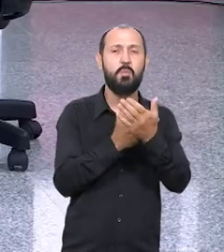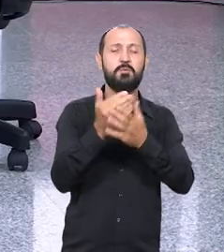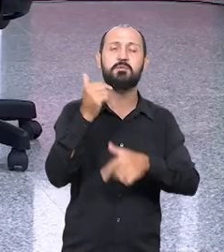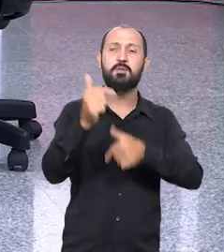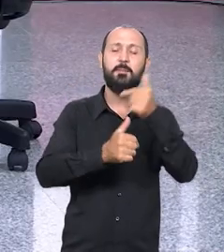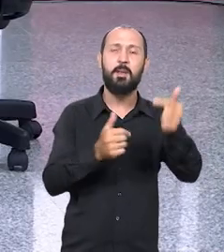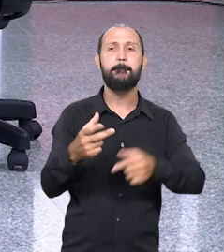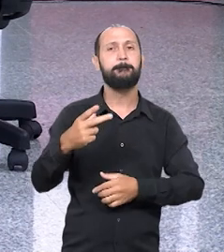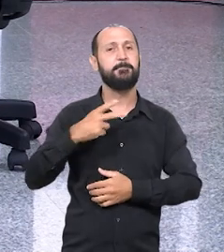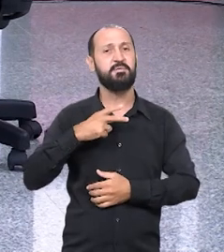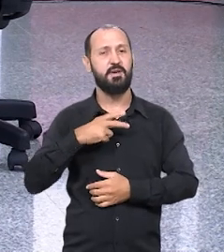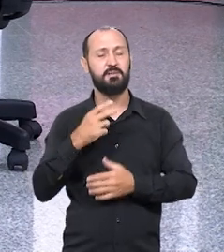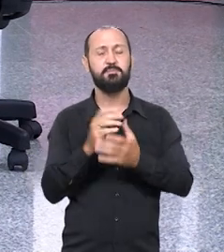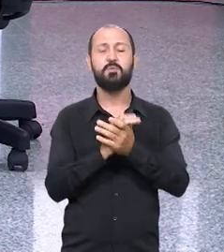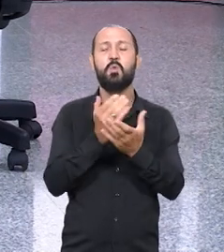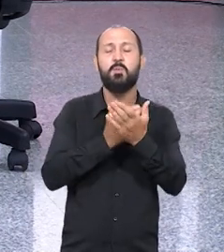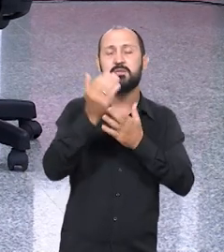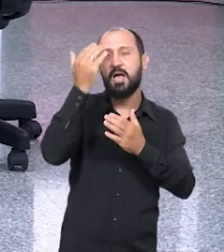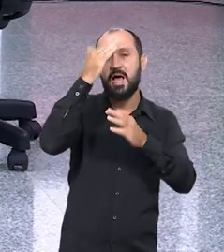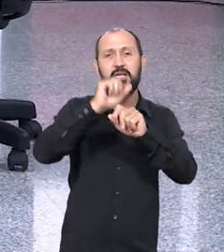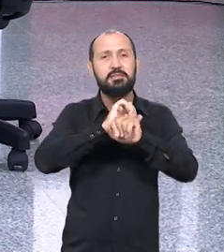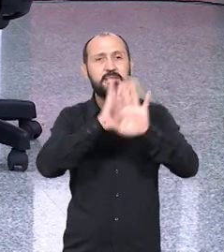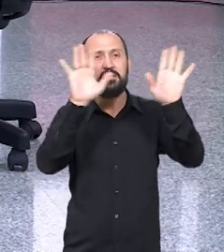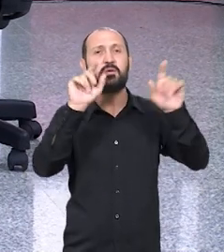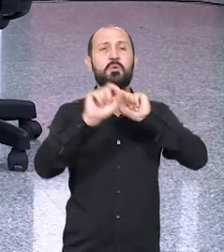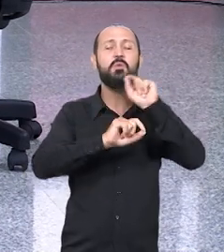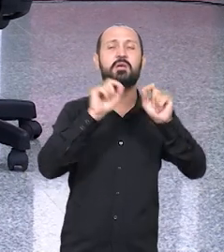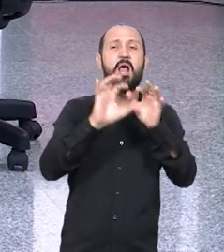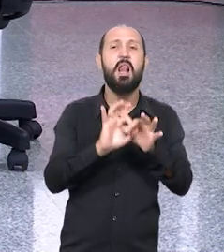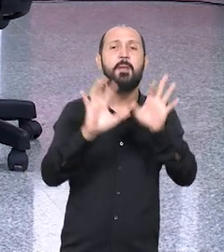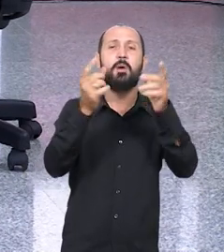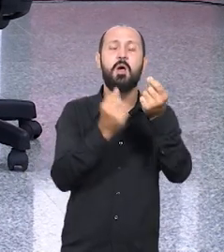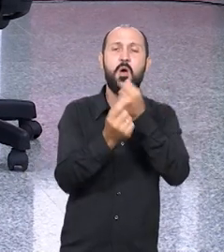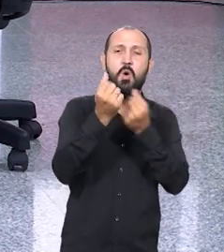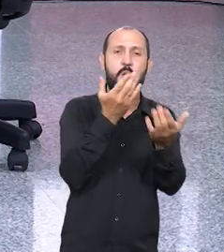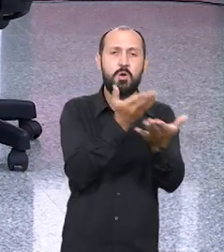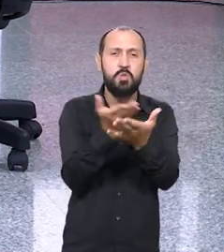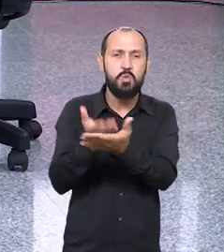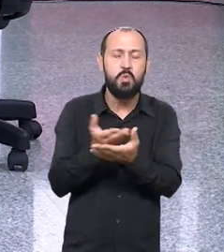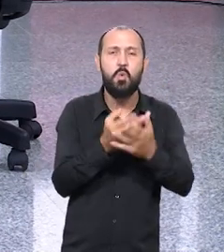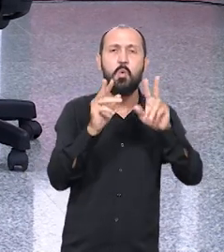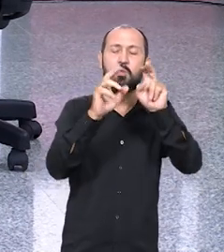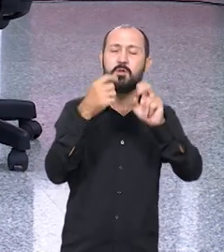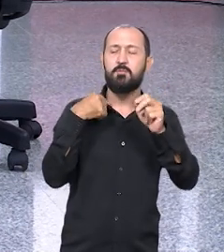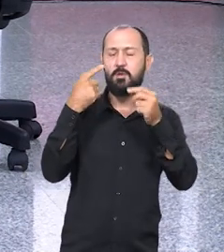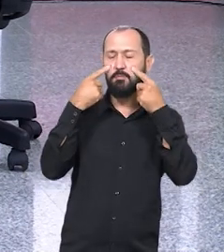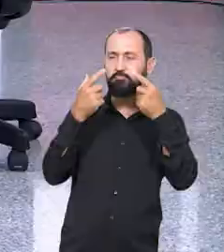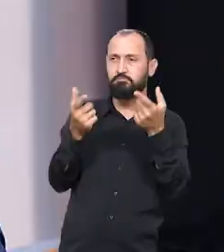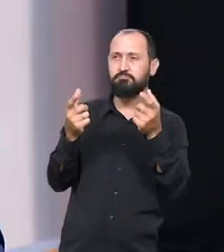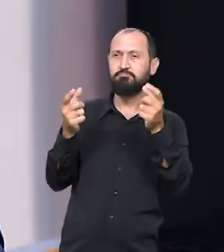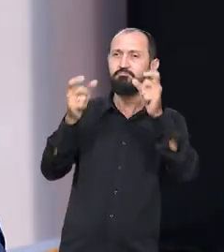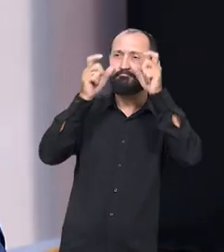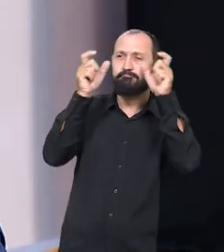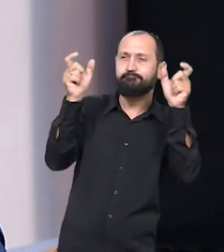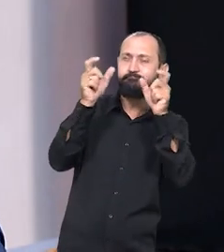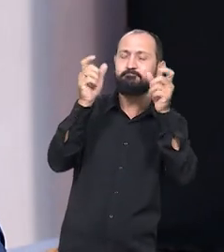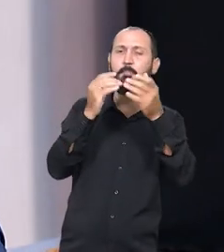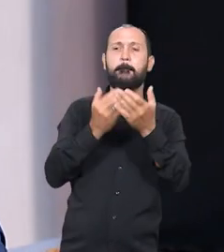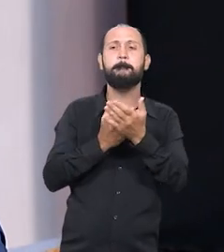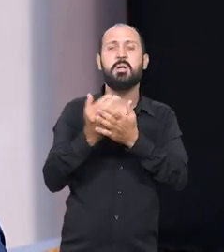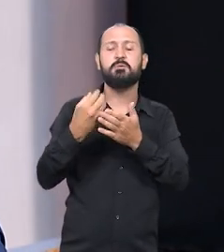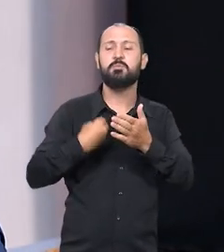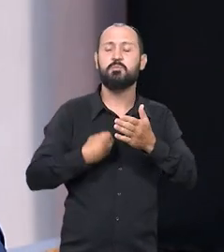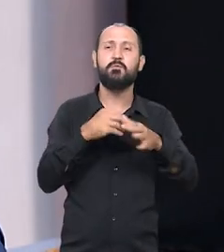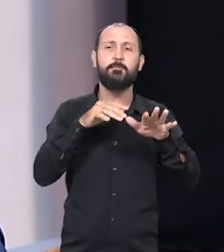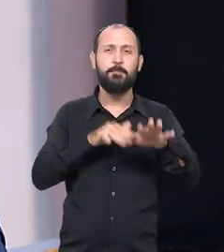privada. Comecei a entender um pouco melhor sobre liberdade econômica. Comecei a estudar, esse tema começou a me chamar a atenção. Participei dos